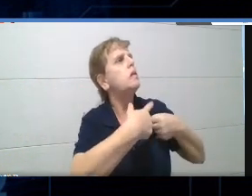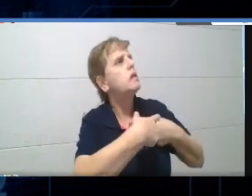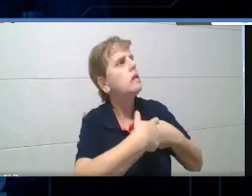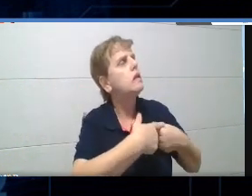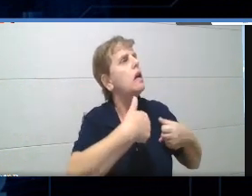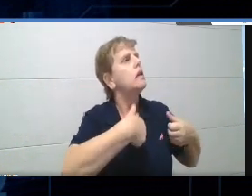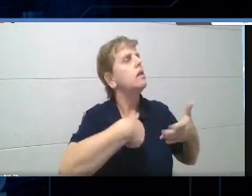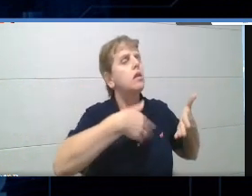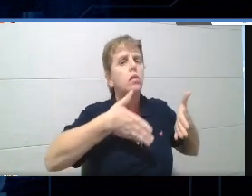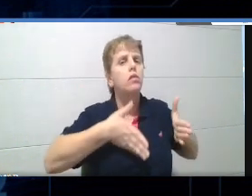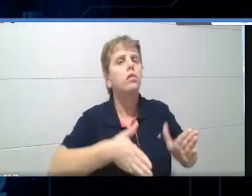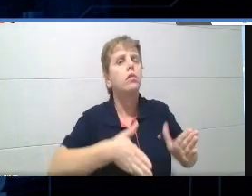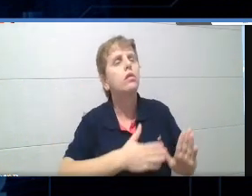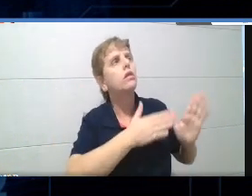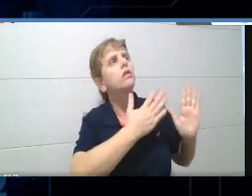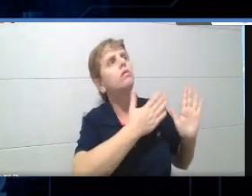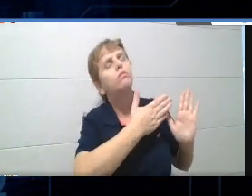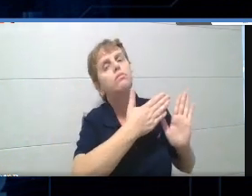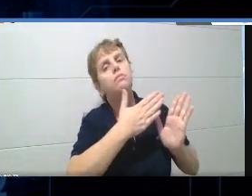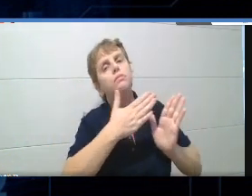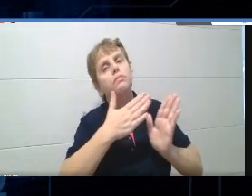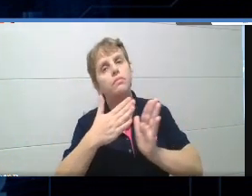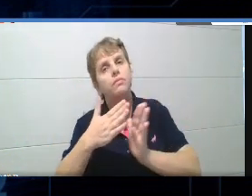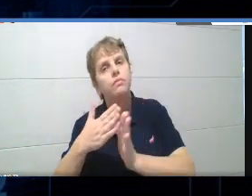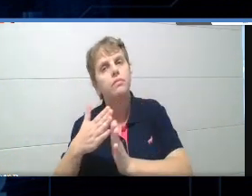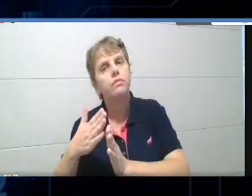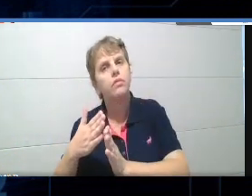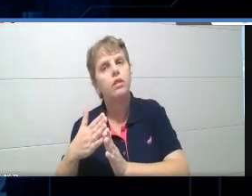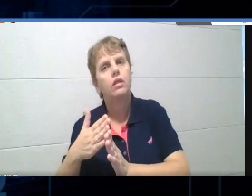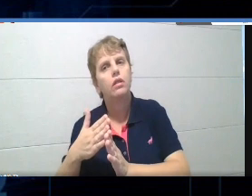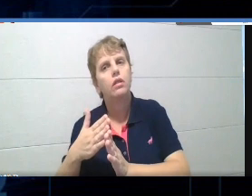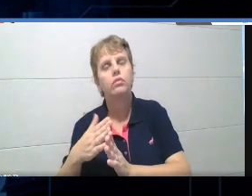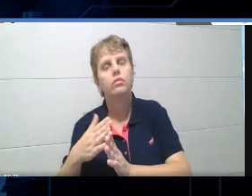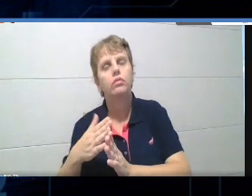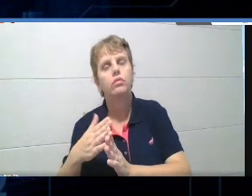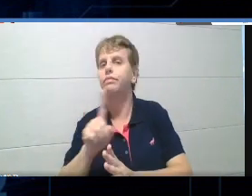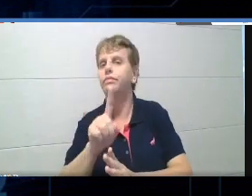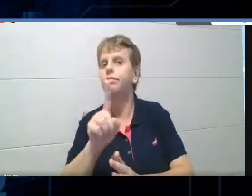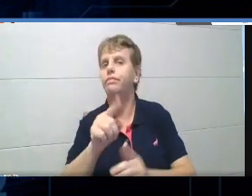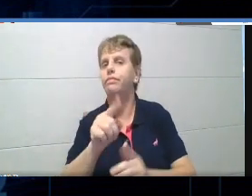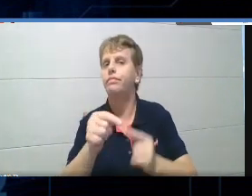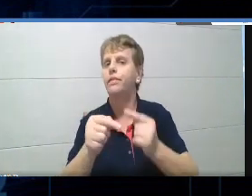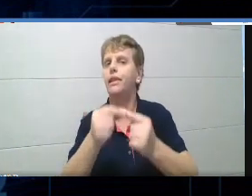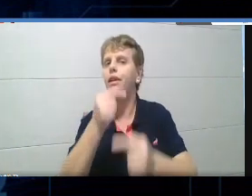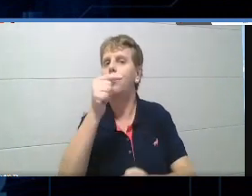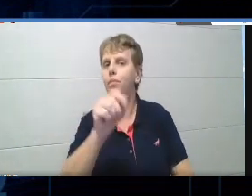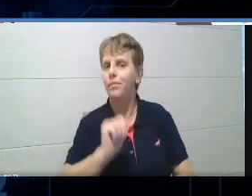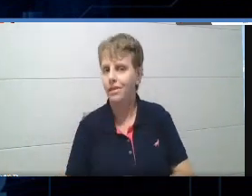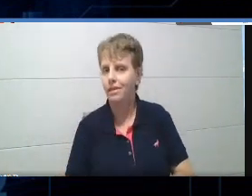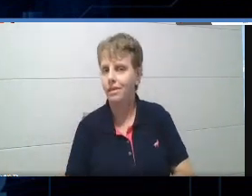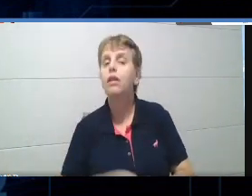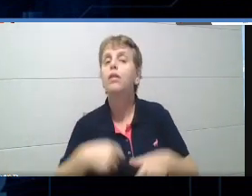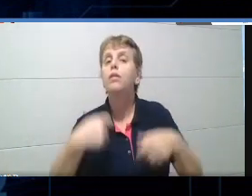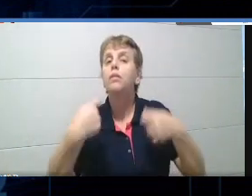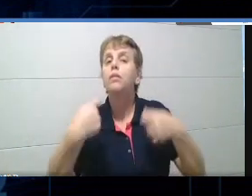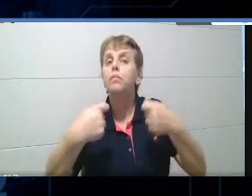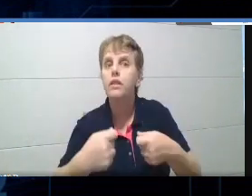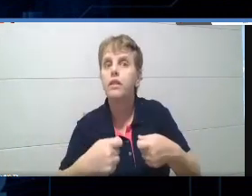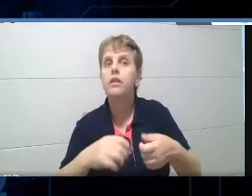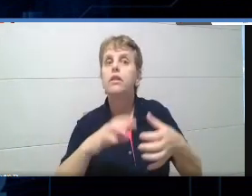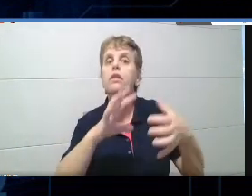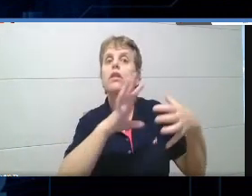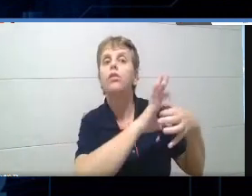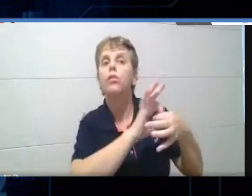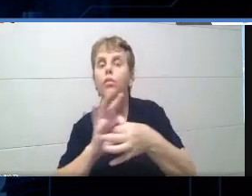gente, essa contextualização tem que acontecer para o aluno, né, não para o professor, tem que levar isso lá no contexto do aluno, sim, né,